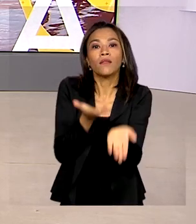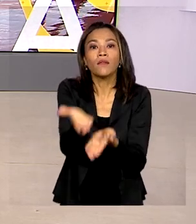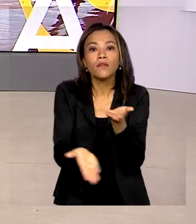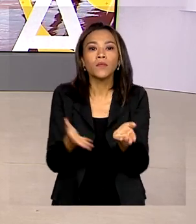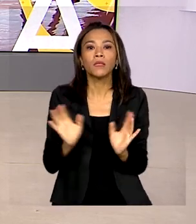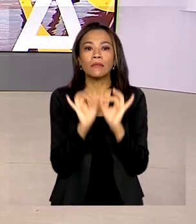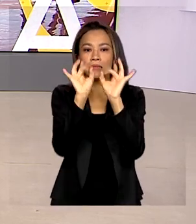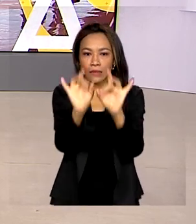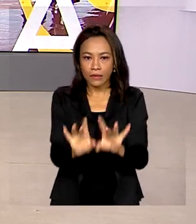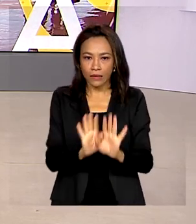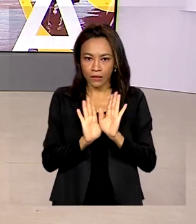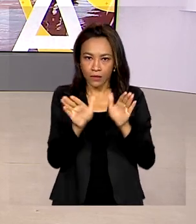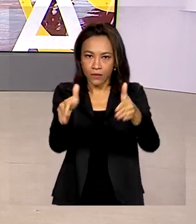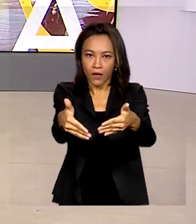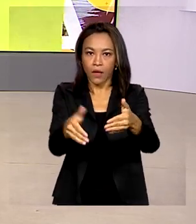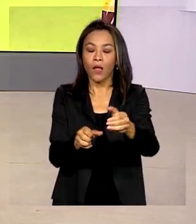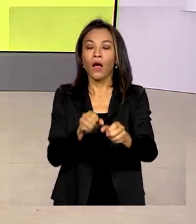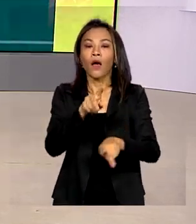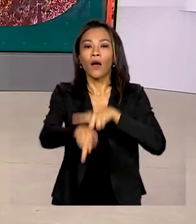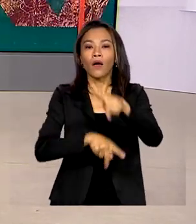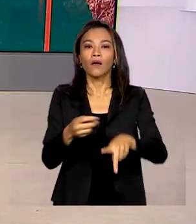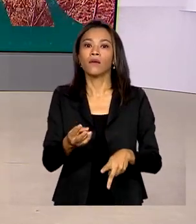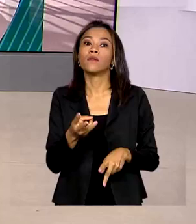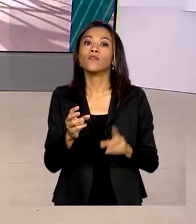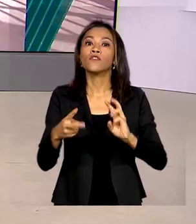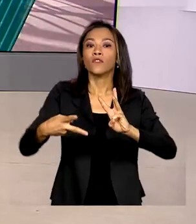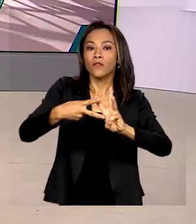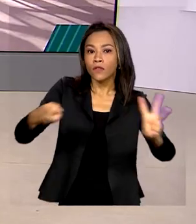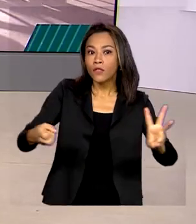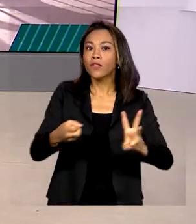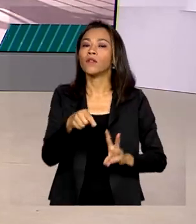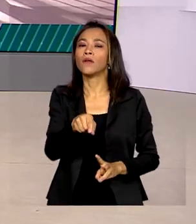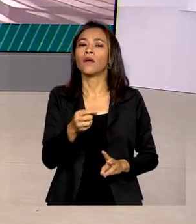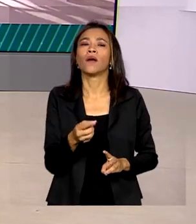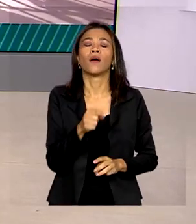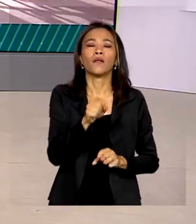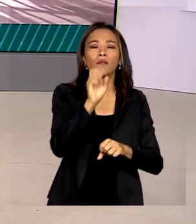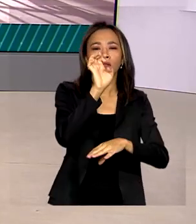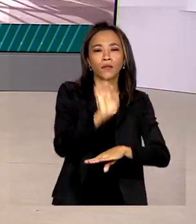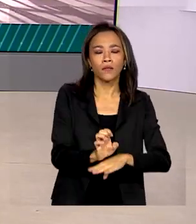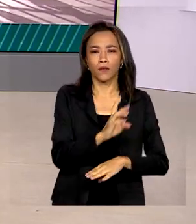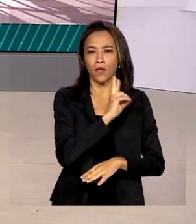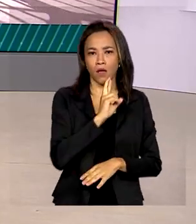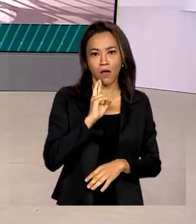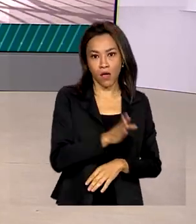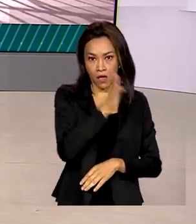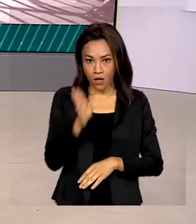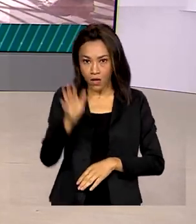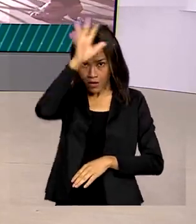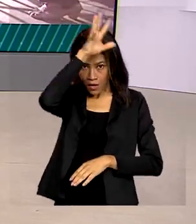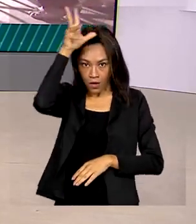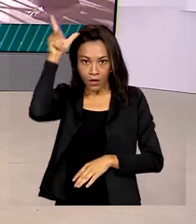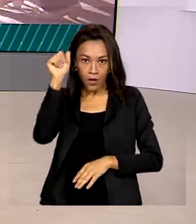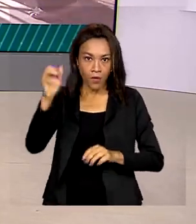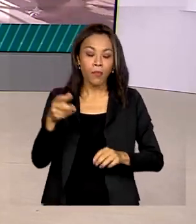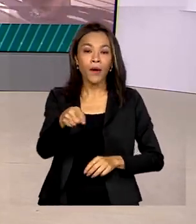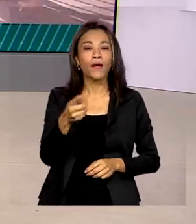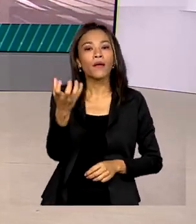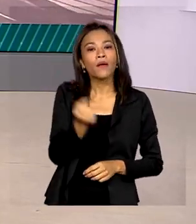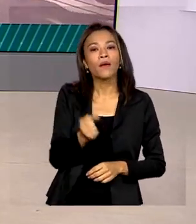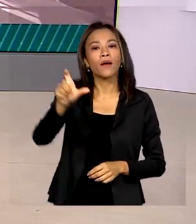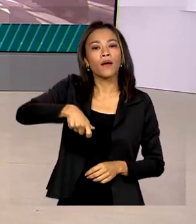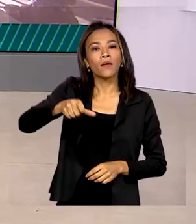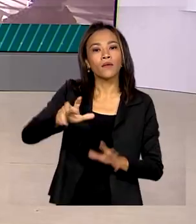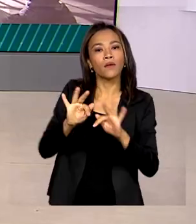especializado aos povos indígenas em Roraima e no Amazonas para o recebimento do benefício do Bolsa Família. O novo